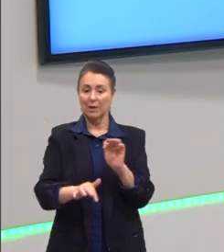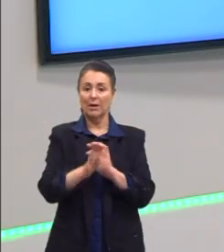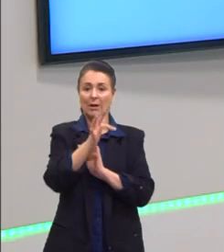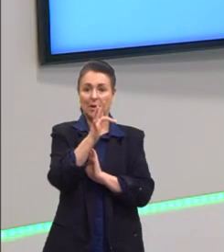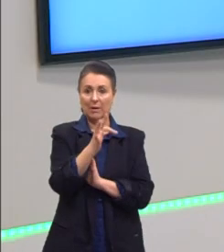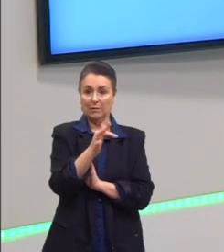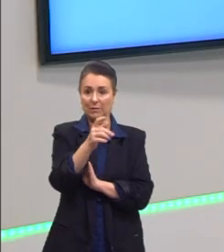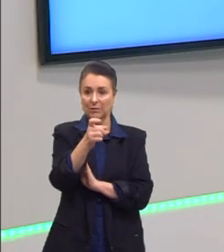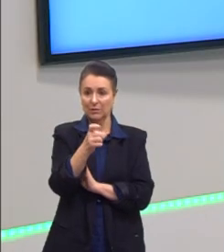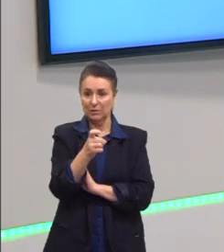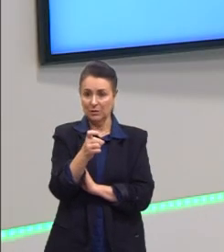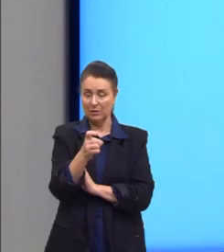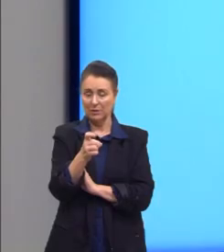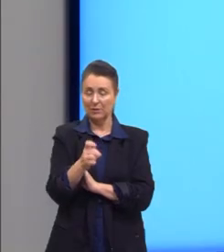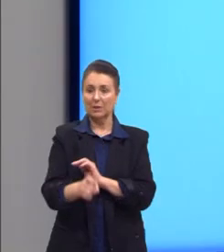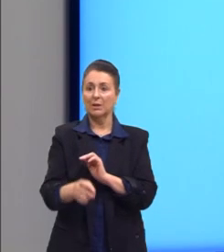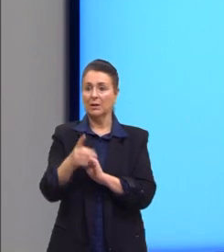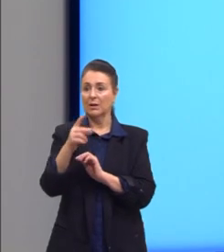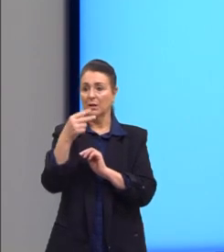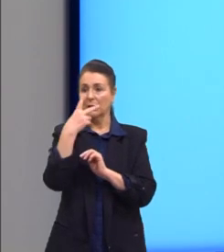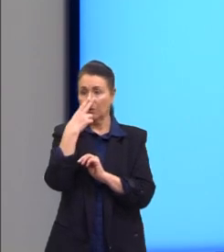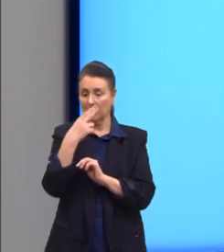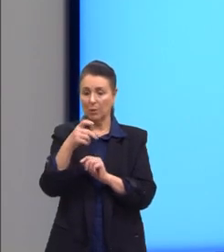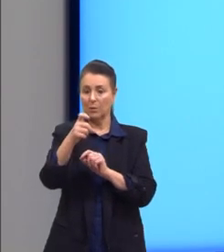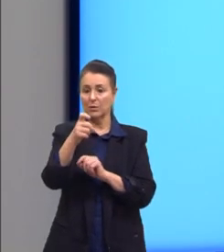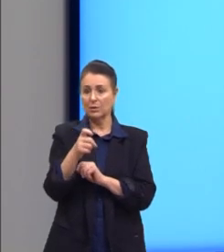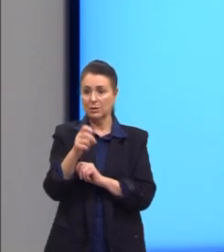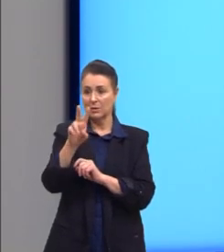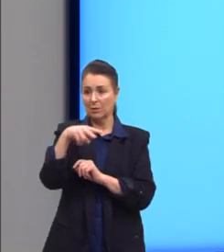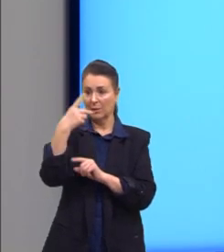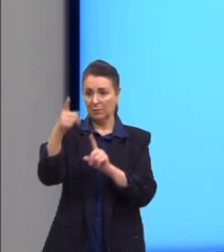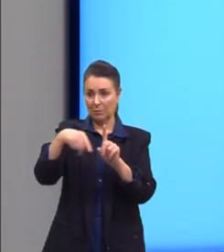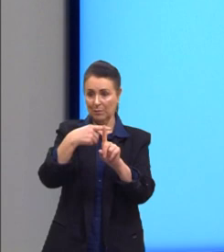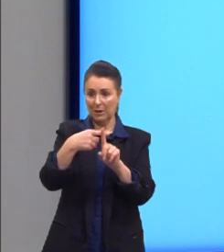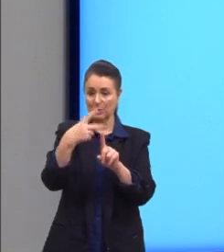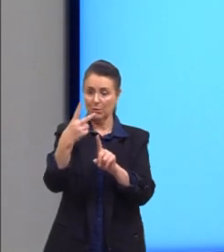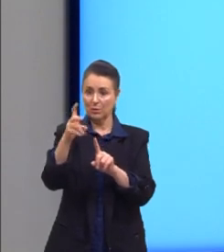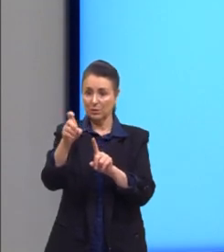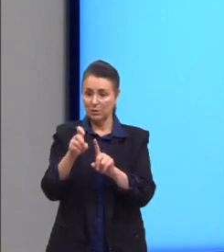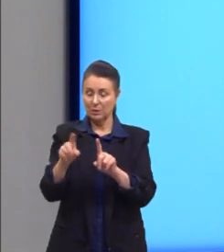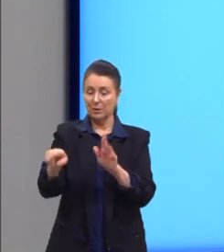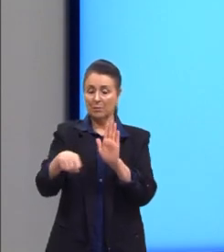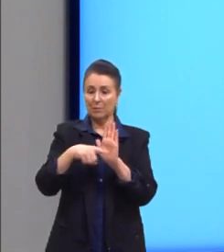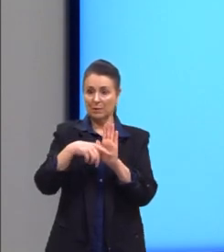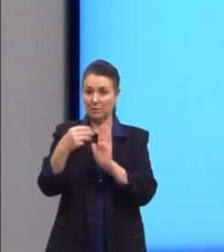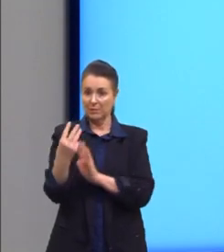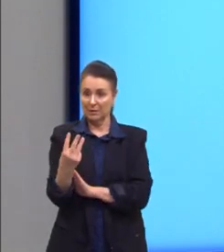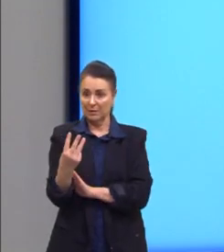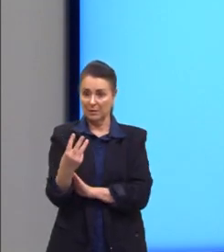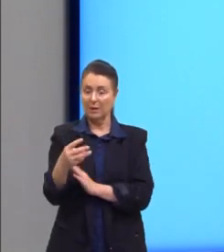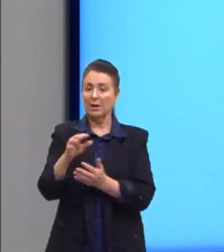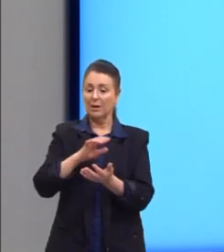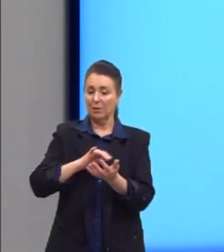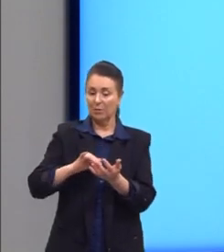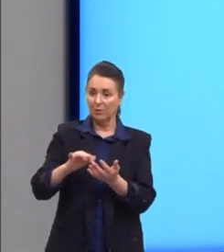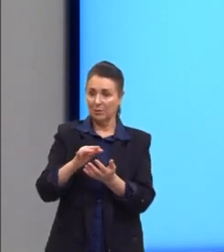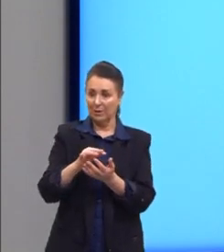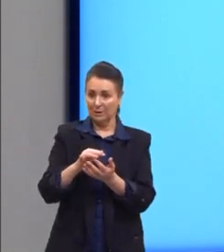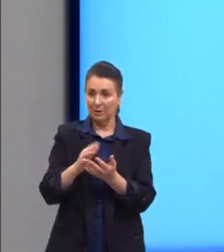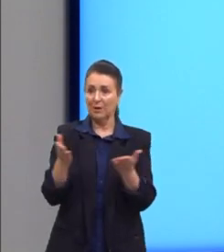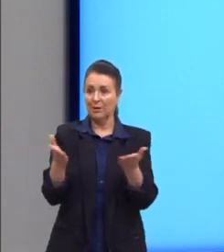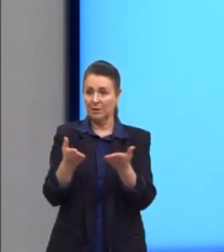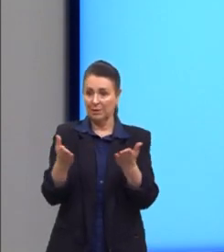X igual a X ao quadrado mais 2X menos 3. Nós vamos calcular, então, as